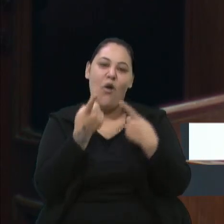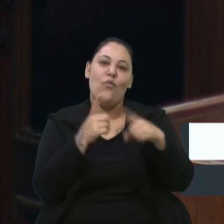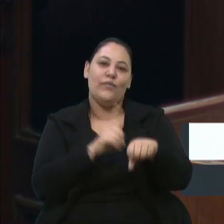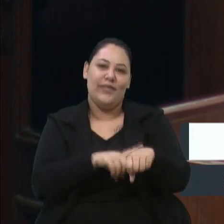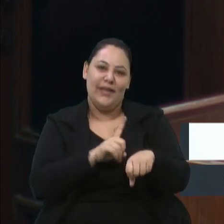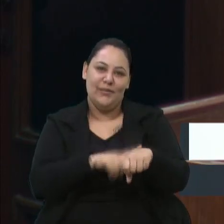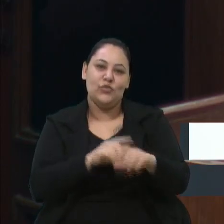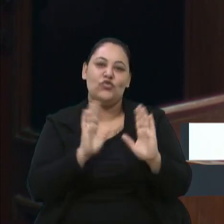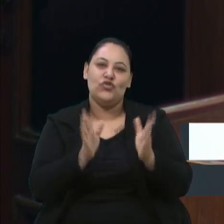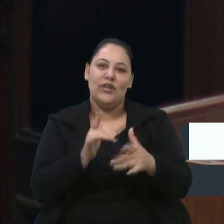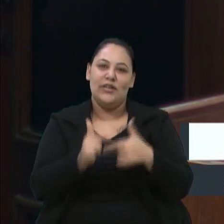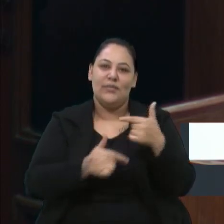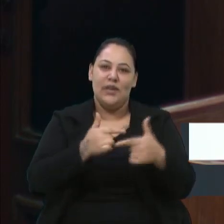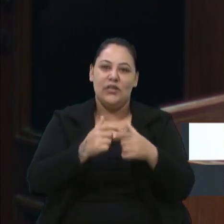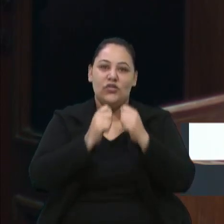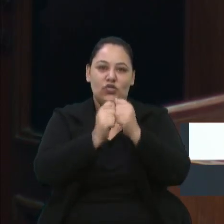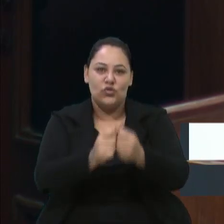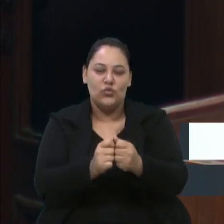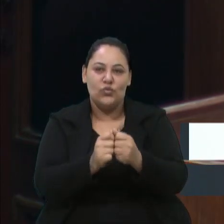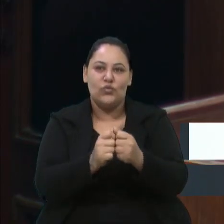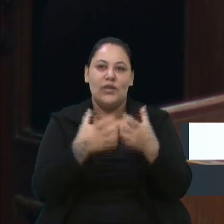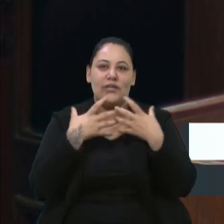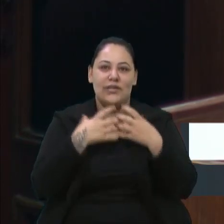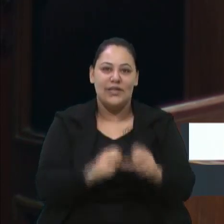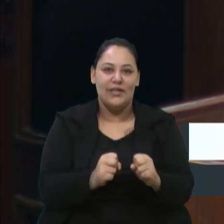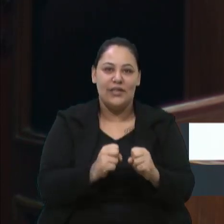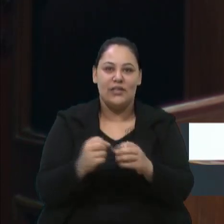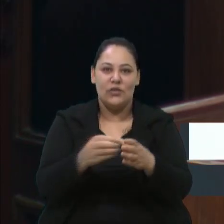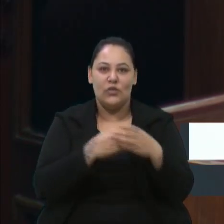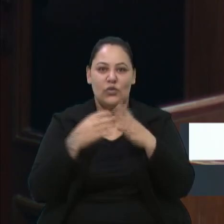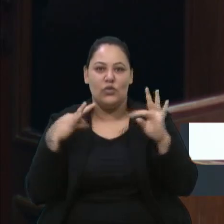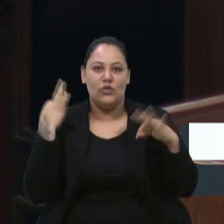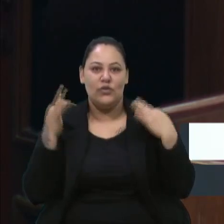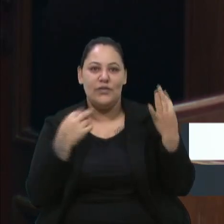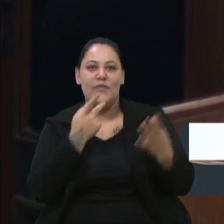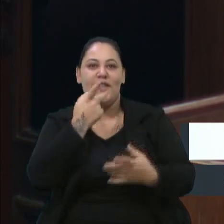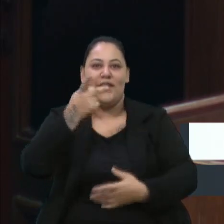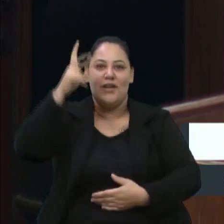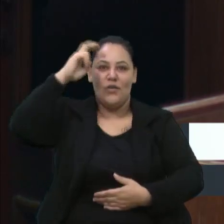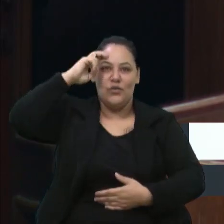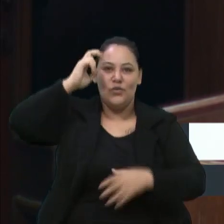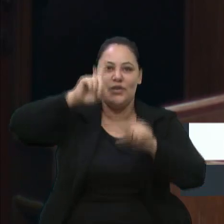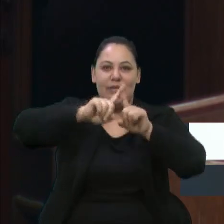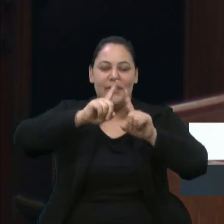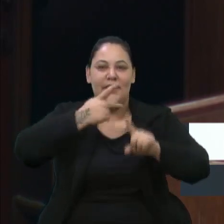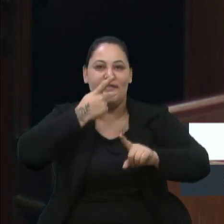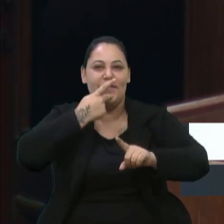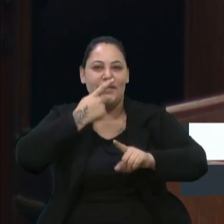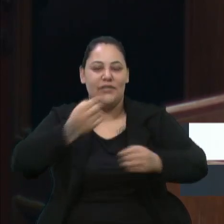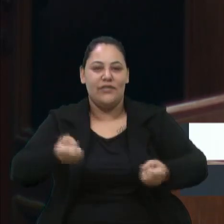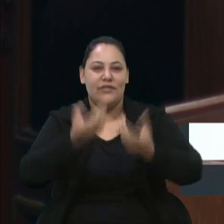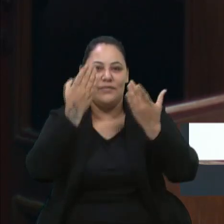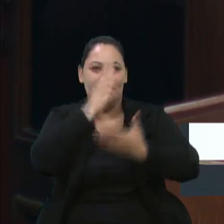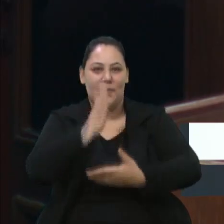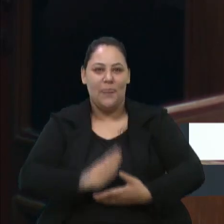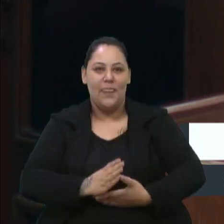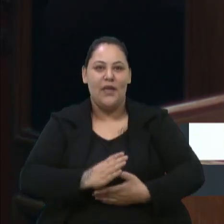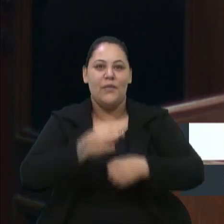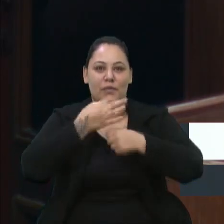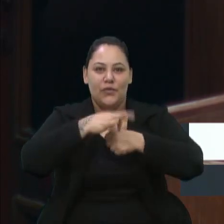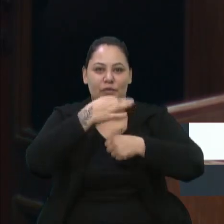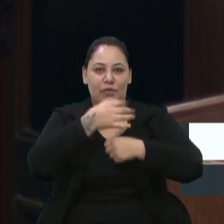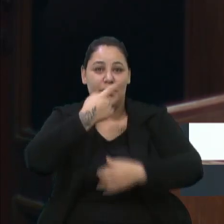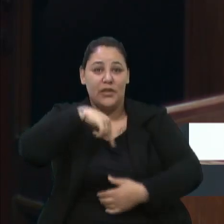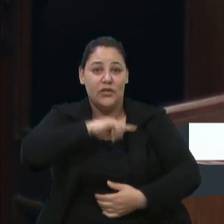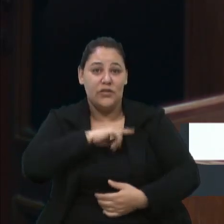trabalhando junto com a Secretaria de Turismo, falando com a cultura, falando com a Festa Nacional da Uva, para que a gente tenha